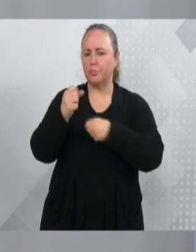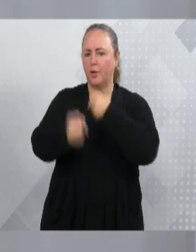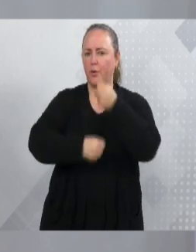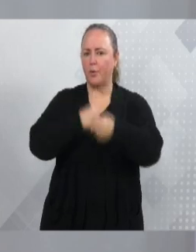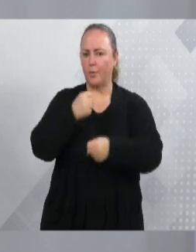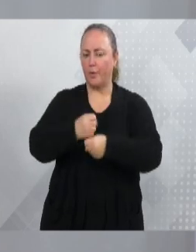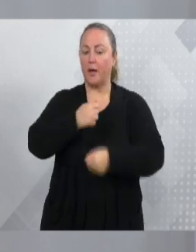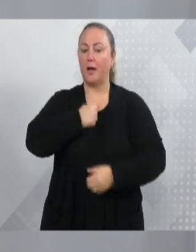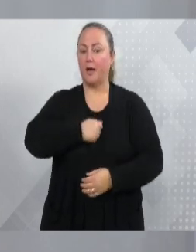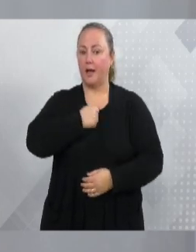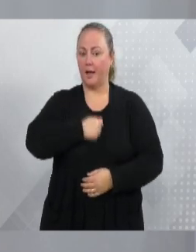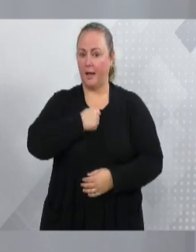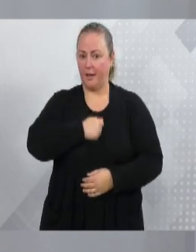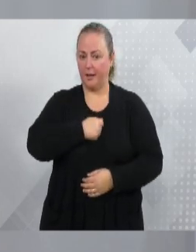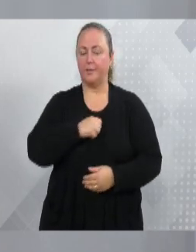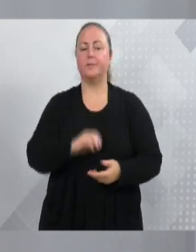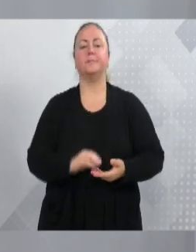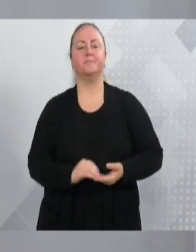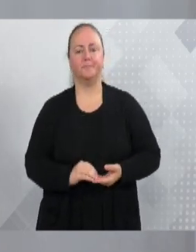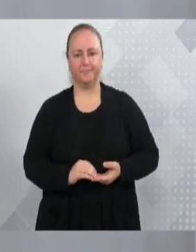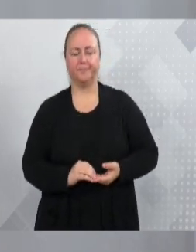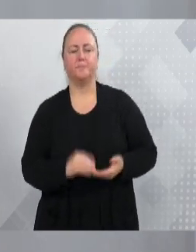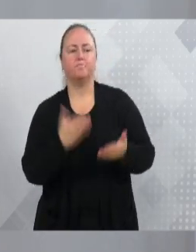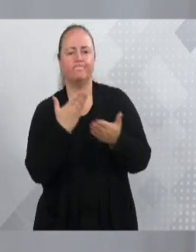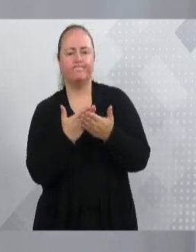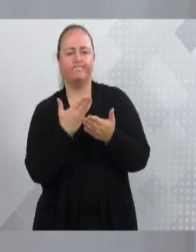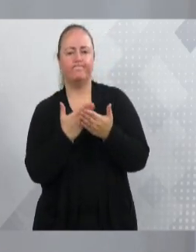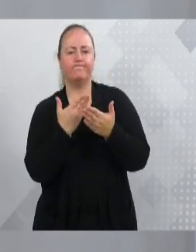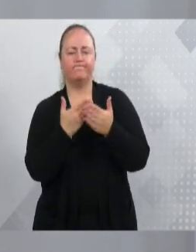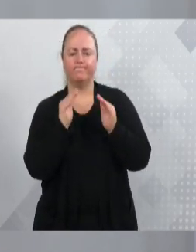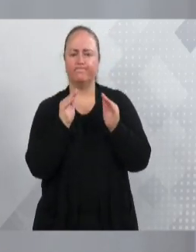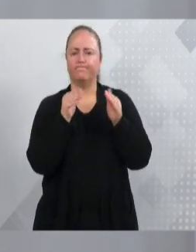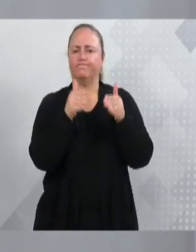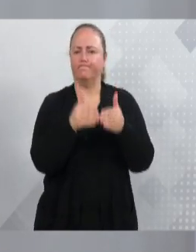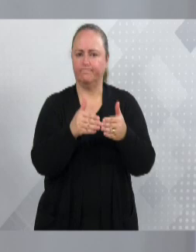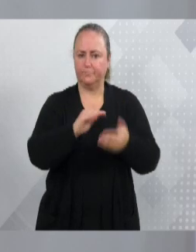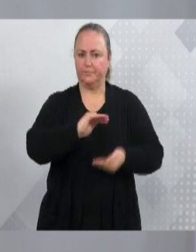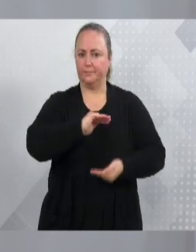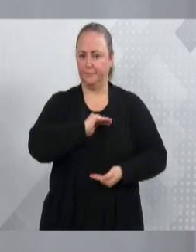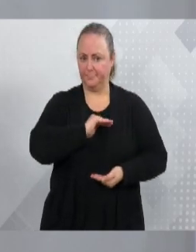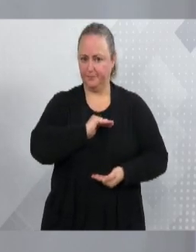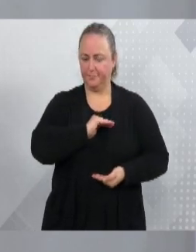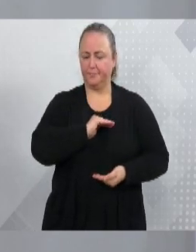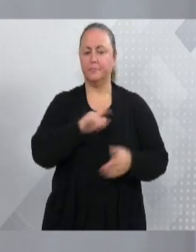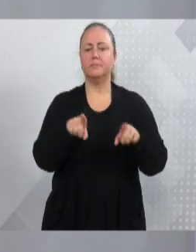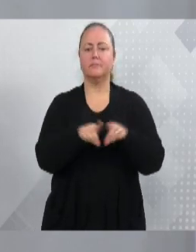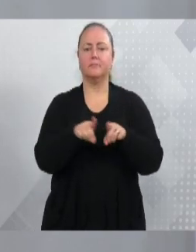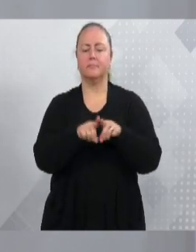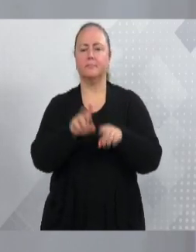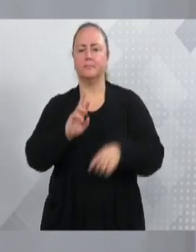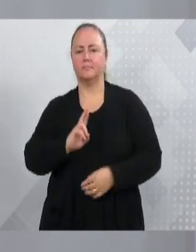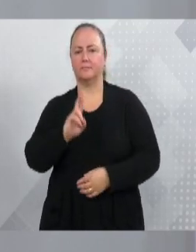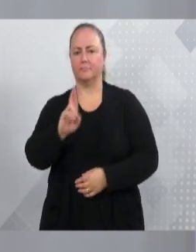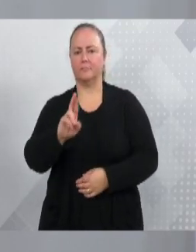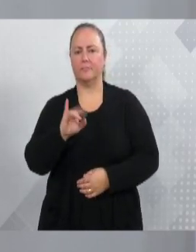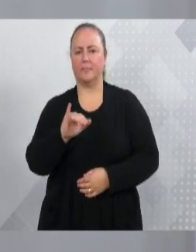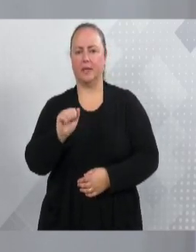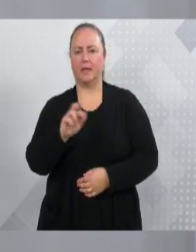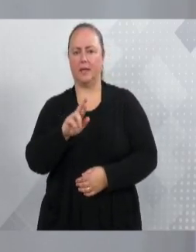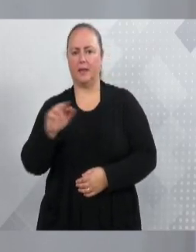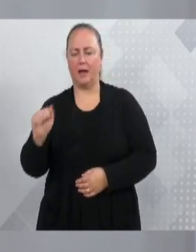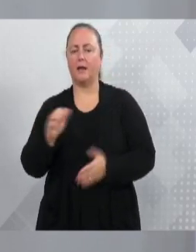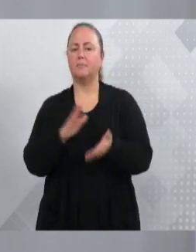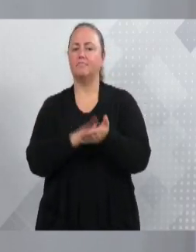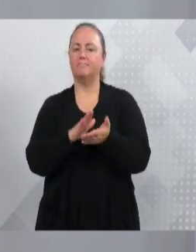Inicialmente, então, foi realizado um estudo, plano piloto com a Defesa Civil. E eu quero, em nome da Iara, parabenizar a